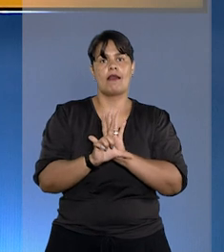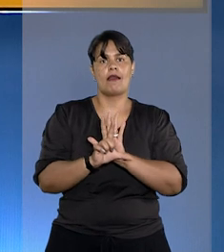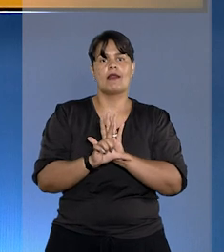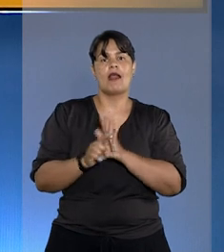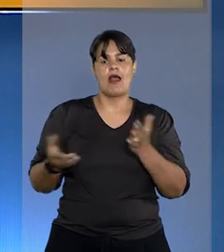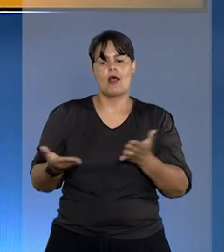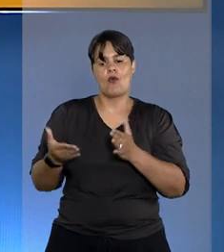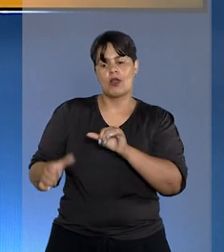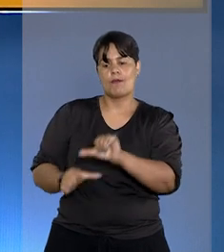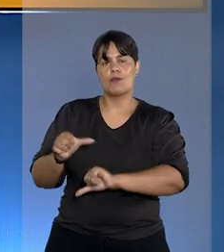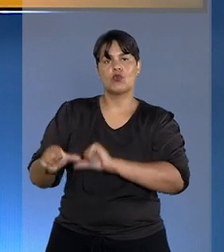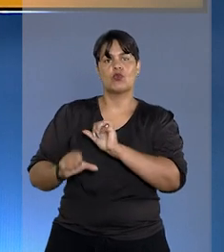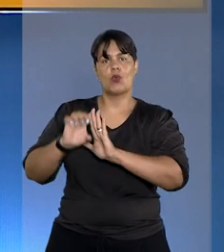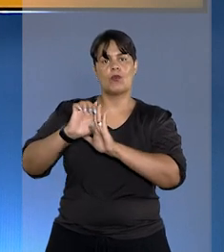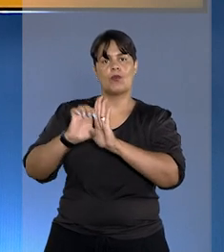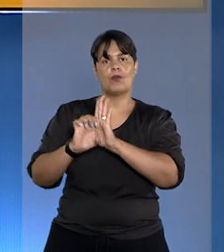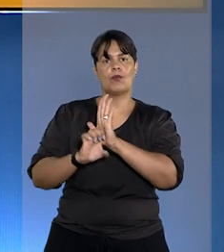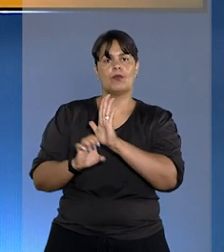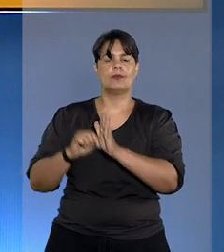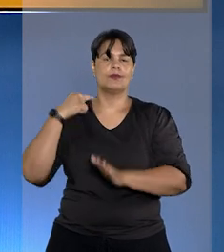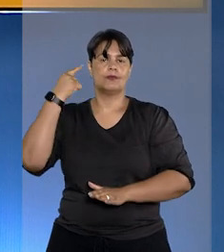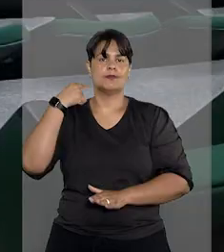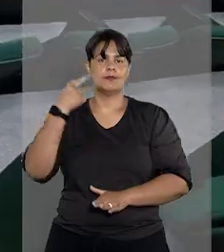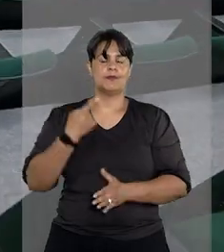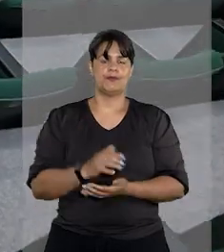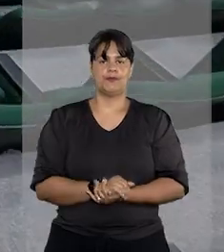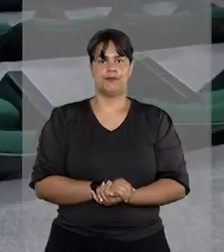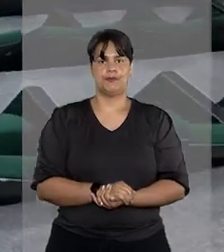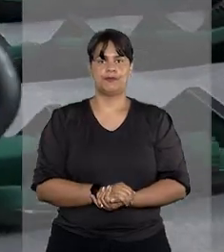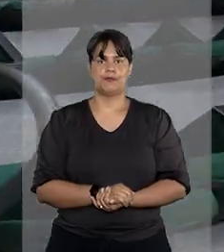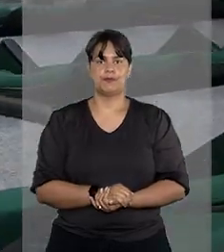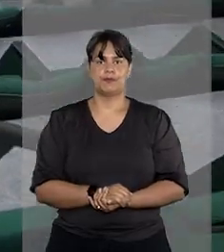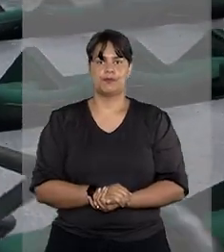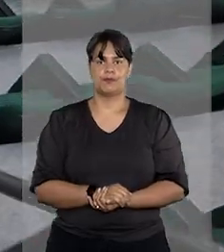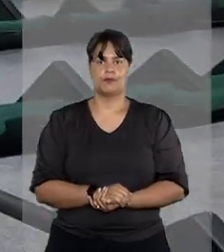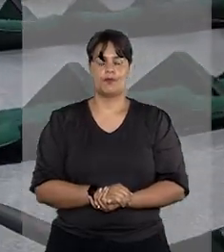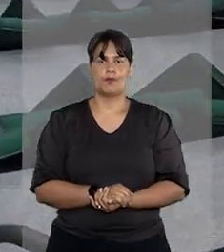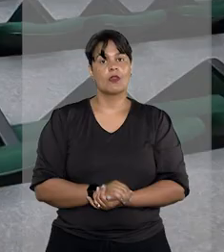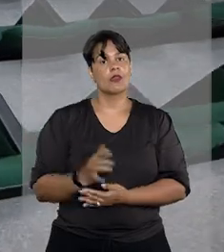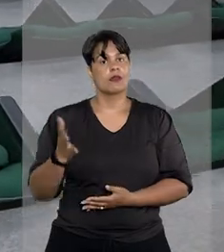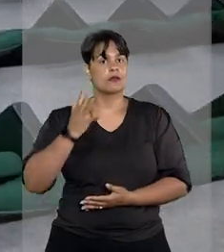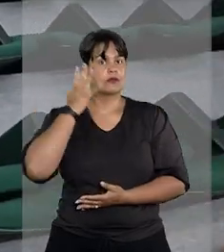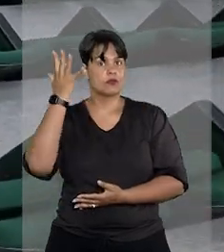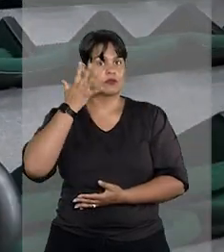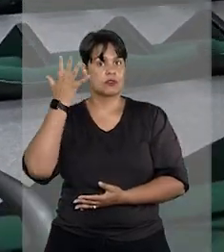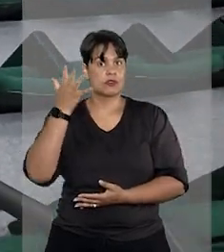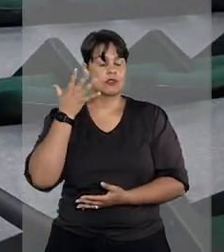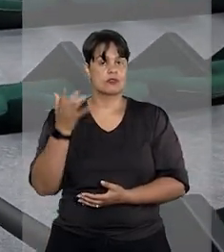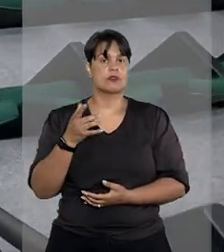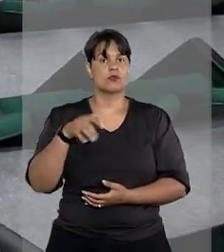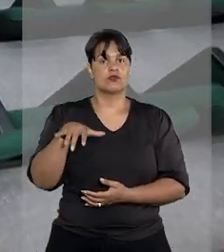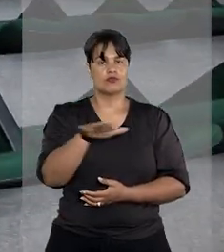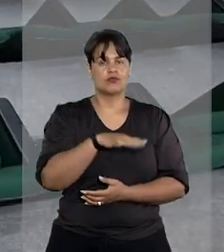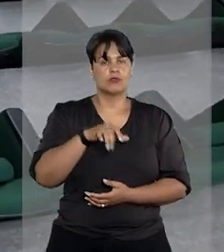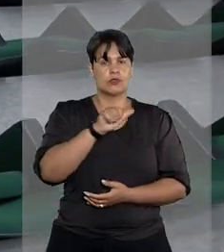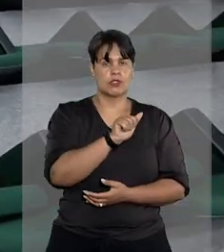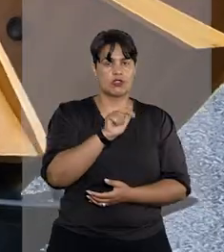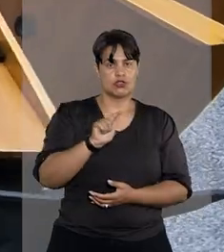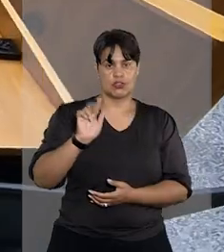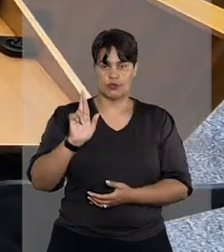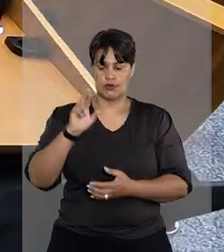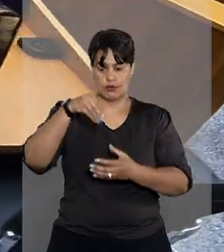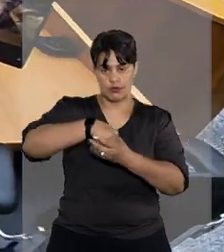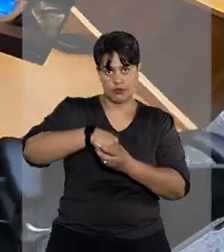que atualizou o Estatuto da Advocacia. A sustentação oral no julgamento de agravos internos e de